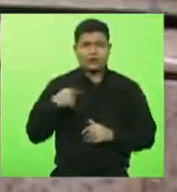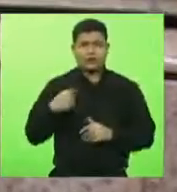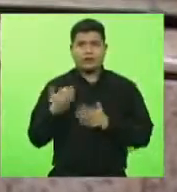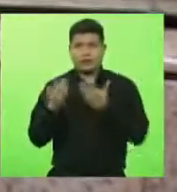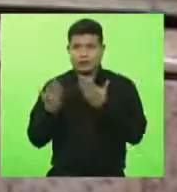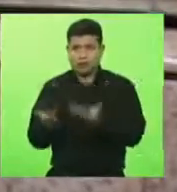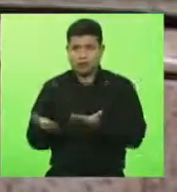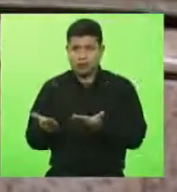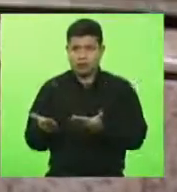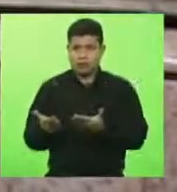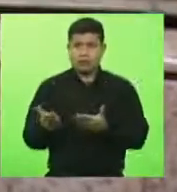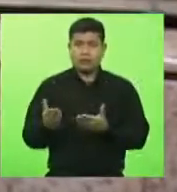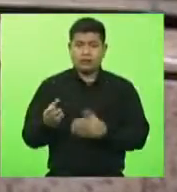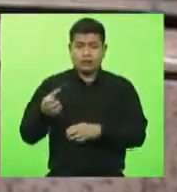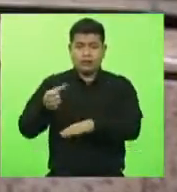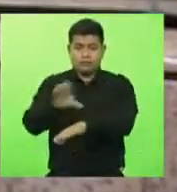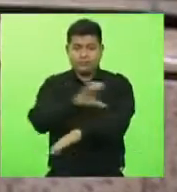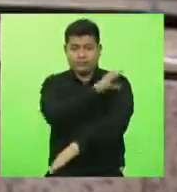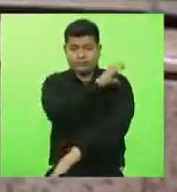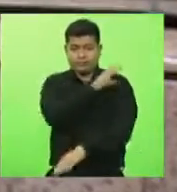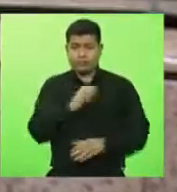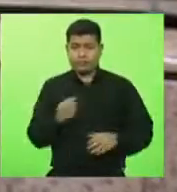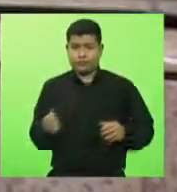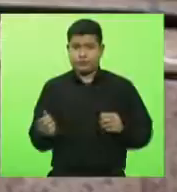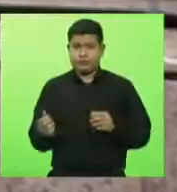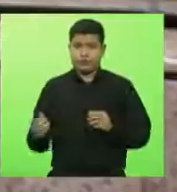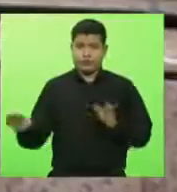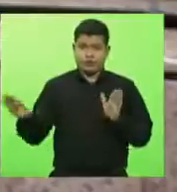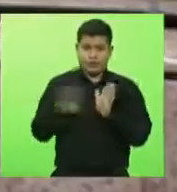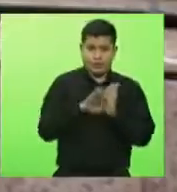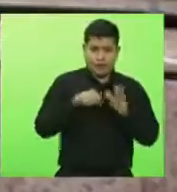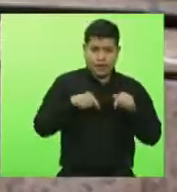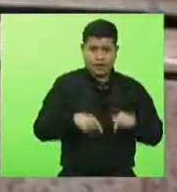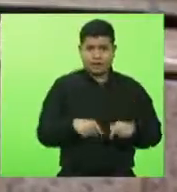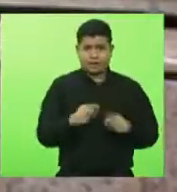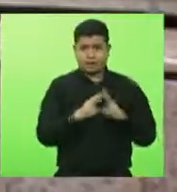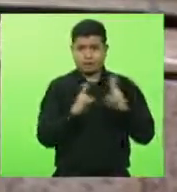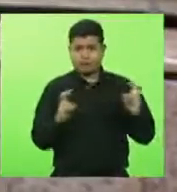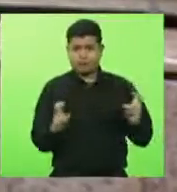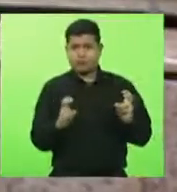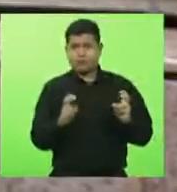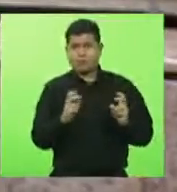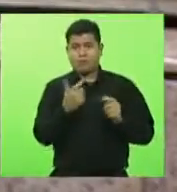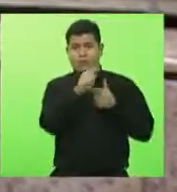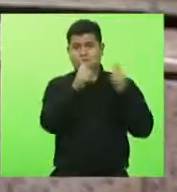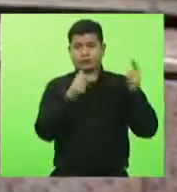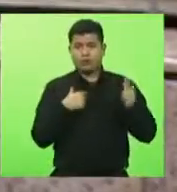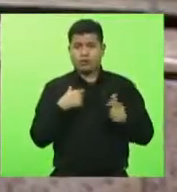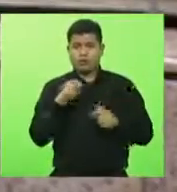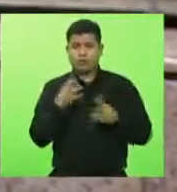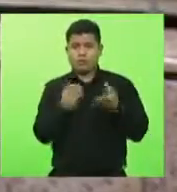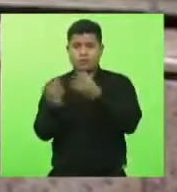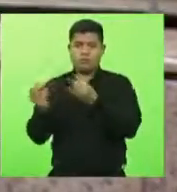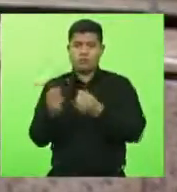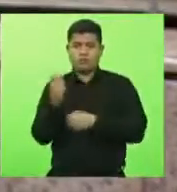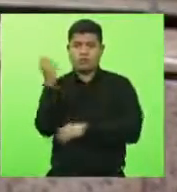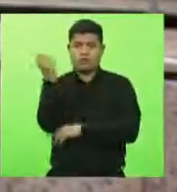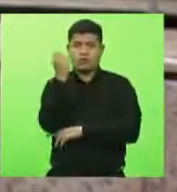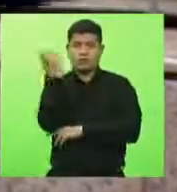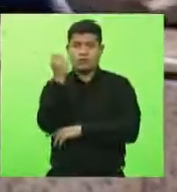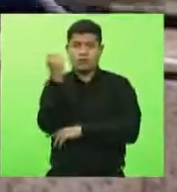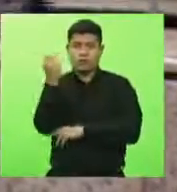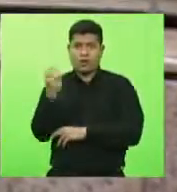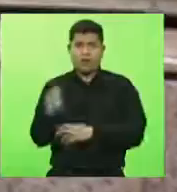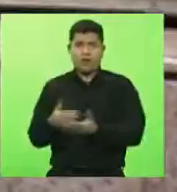de Dionísio Serqueira, vindo para cá, não seja só a entrada dos muitos e milhares de argentinos que vêm por Dionísio